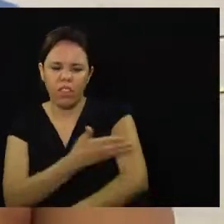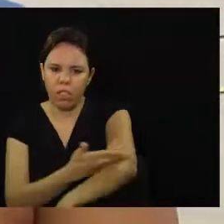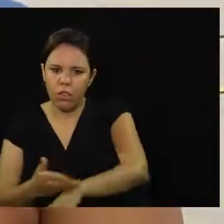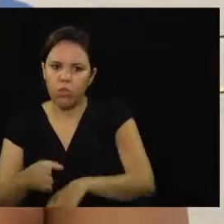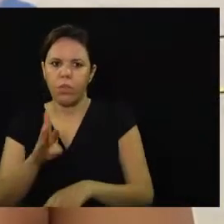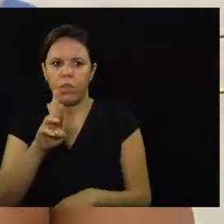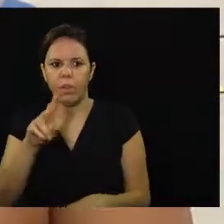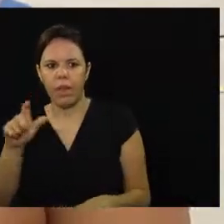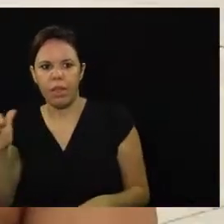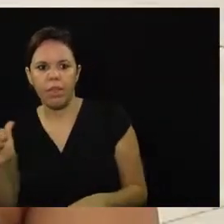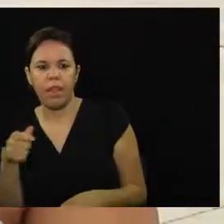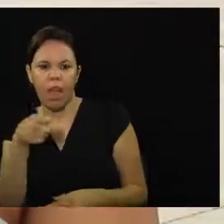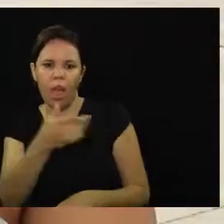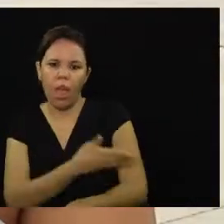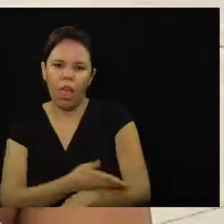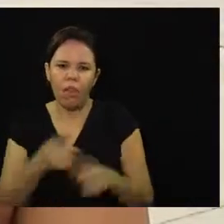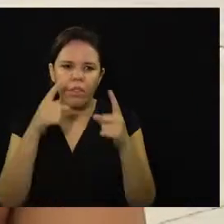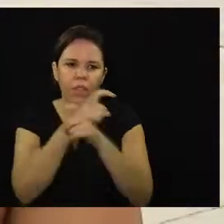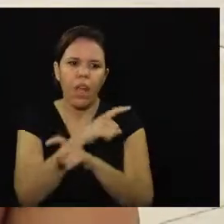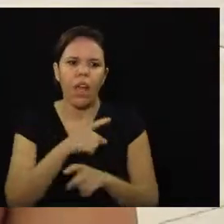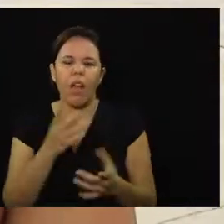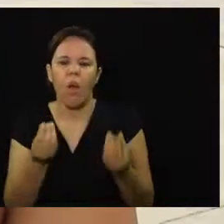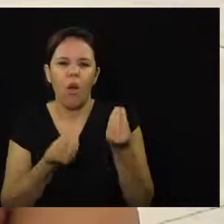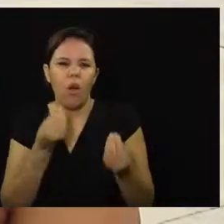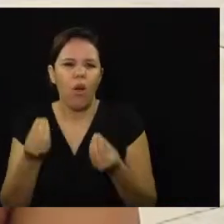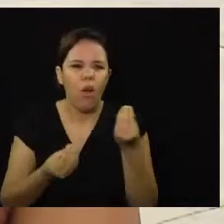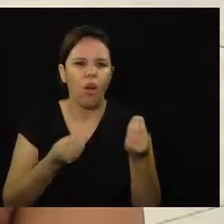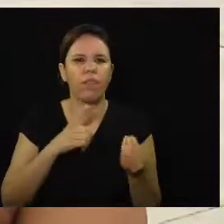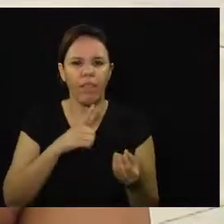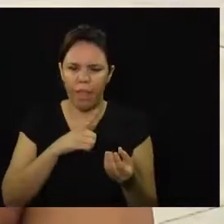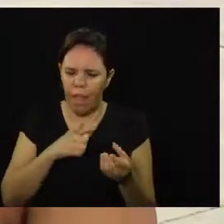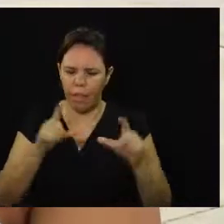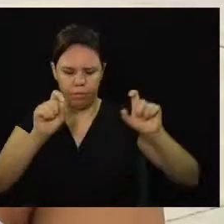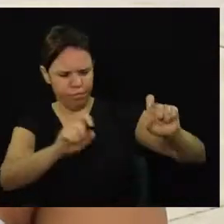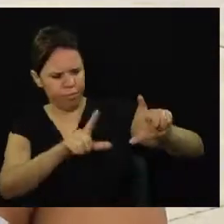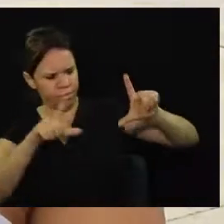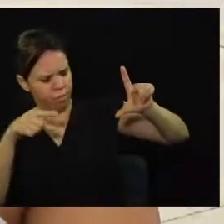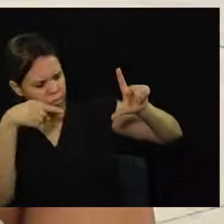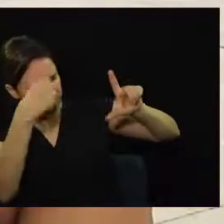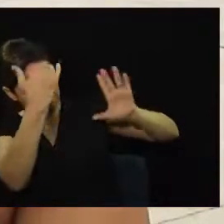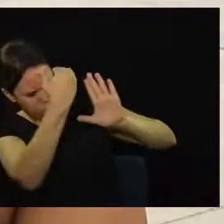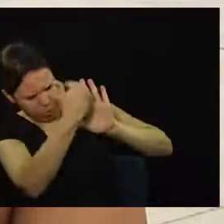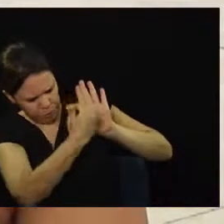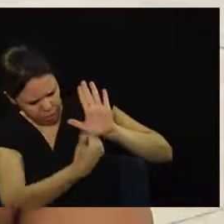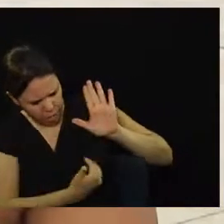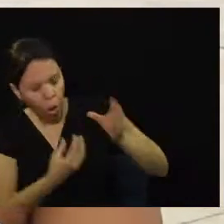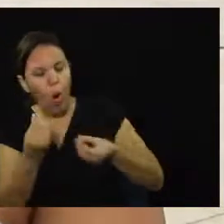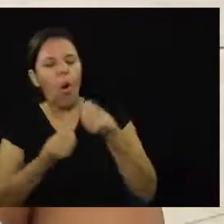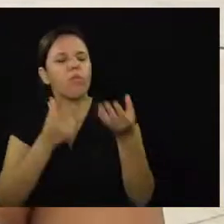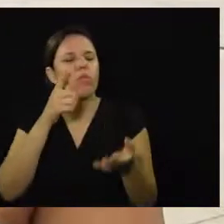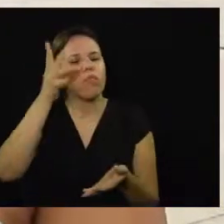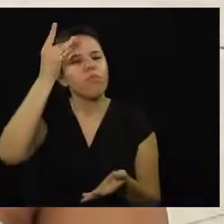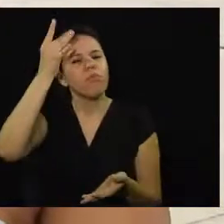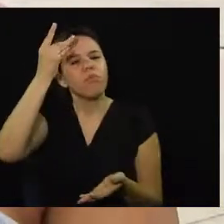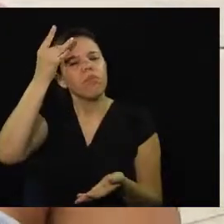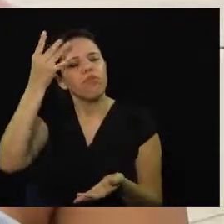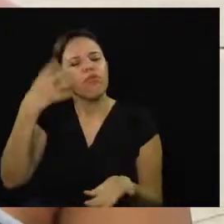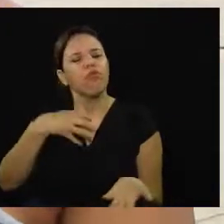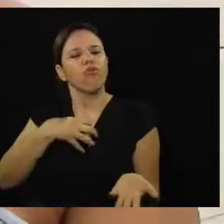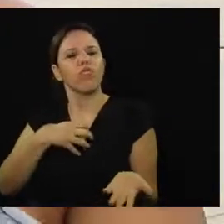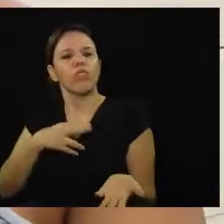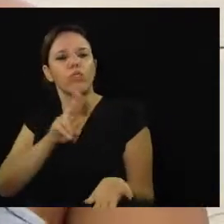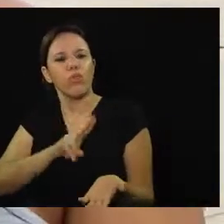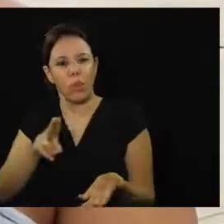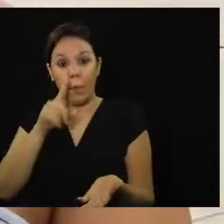acostumando com a novidade. Ali é meio difícil de você lidar com ele tem as instruções tudo, mas até você pegar o jeito de andar com ele é um